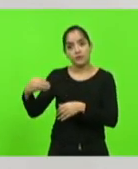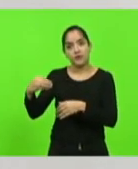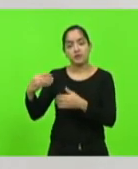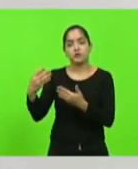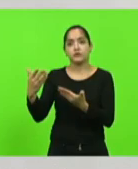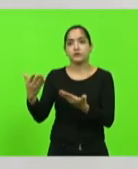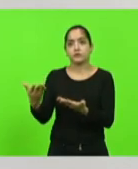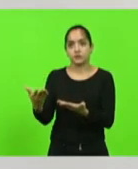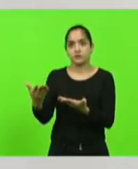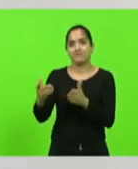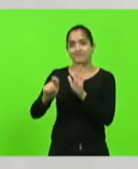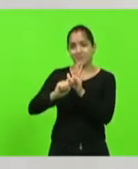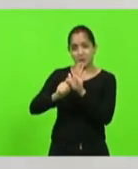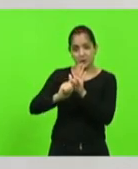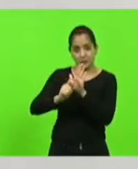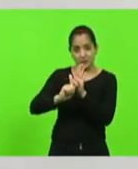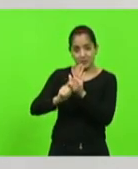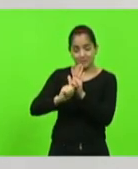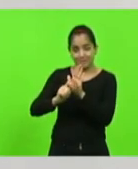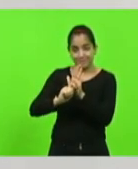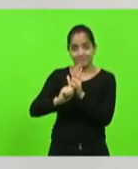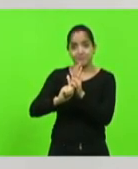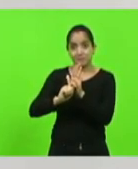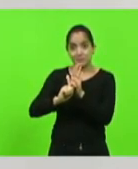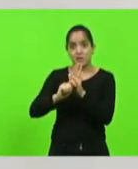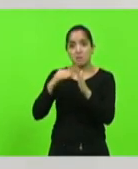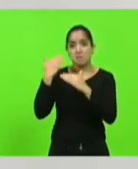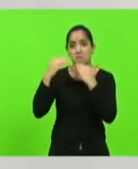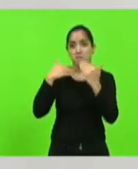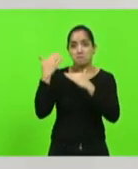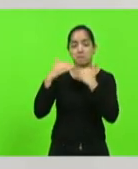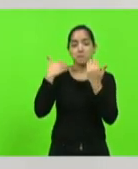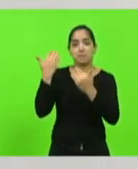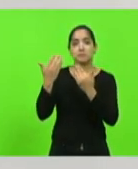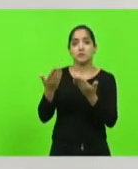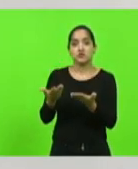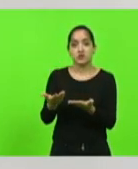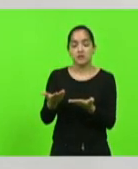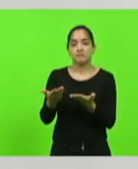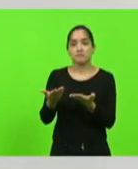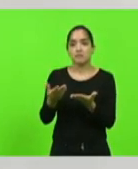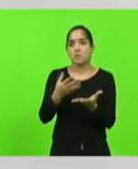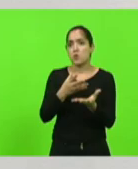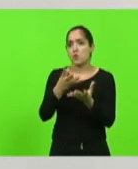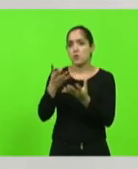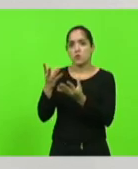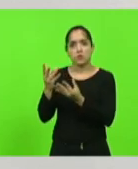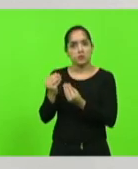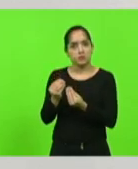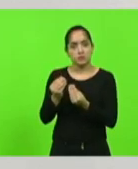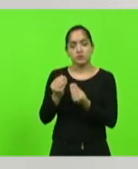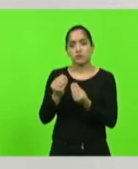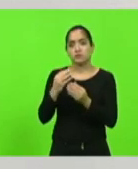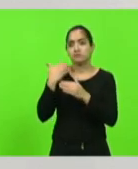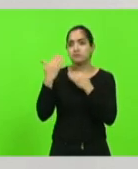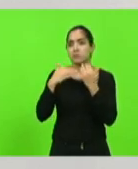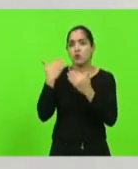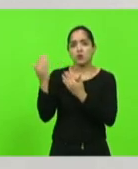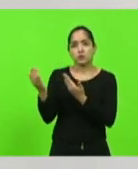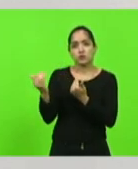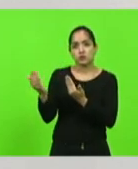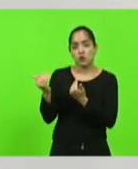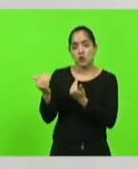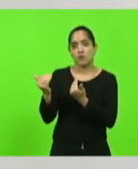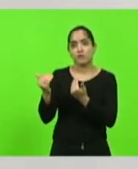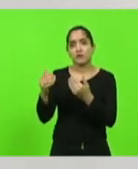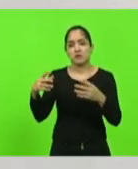desgraça, que é a droga, que ceifou tantas vidas, que tanta gente foi morta prematuramente por conta de